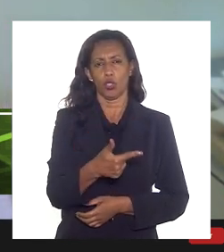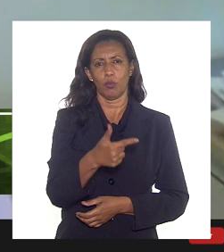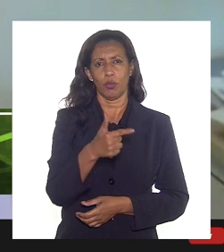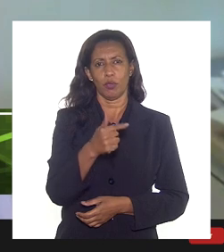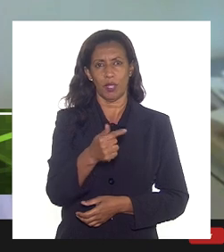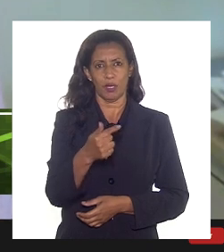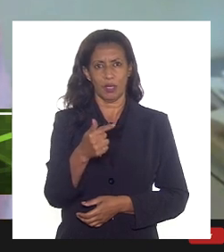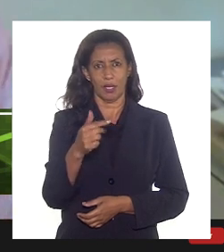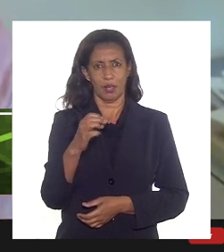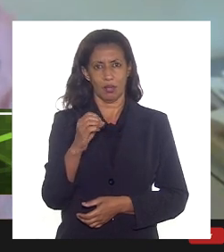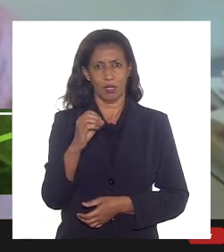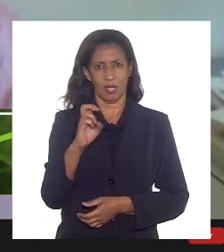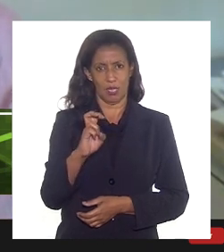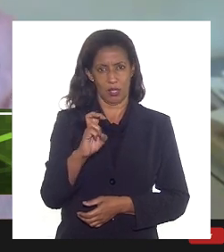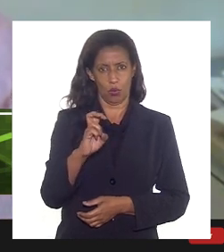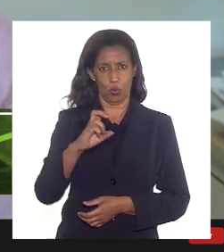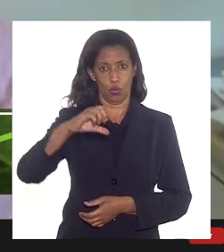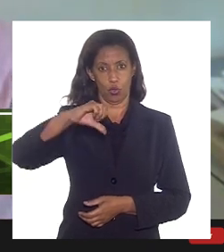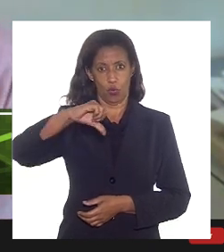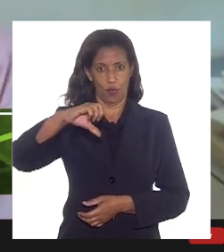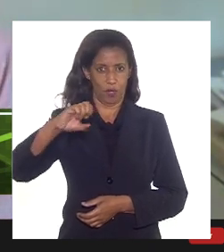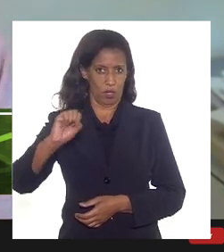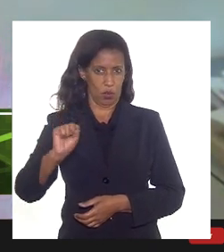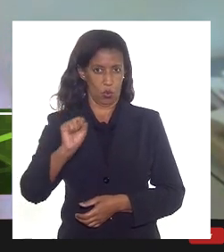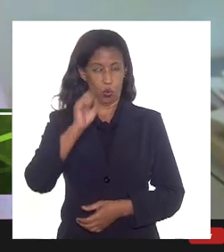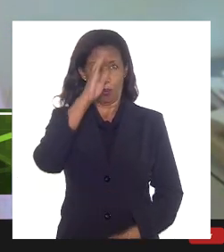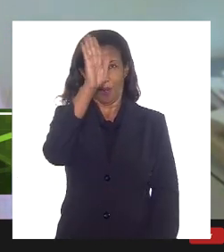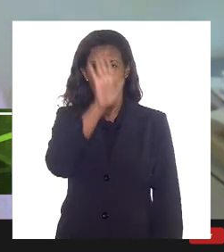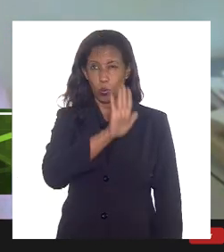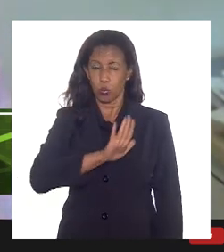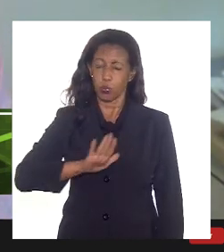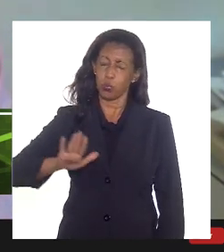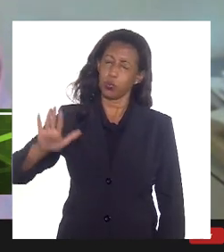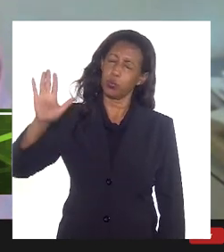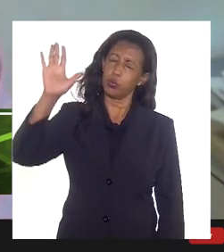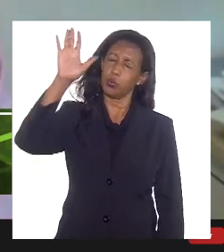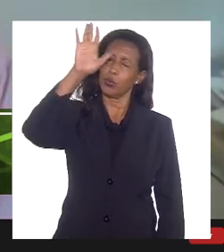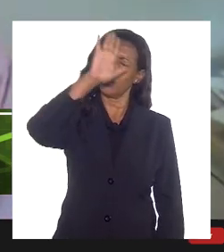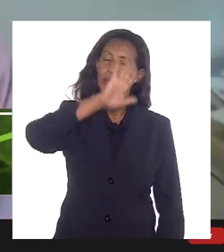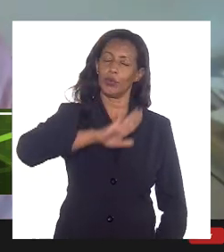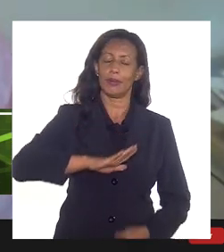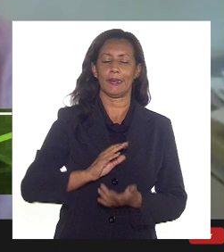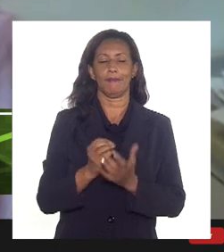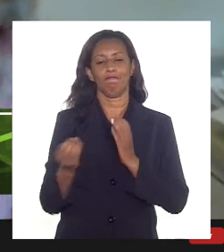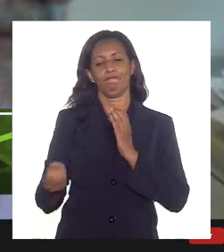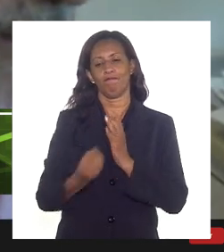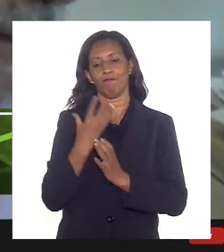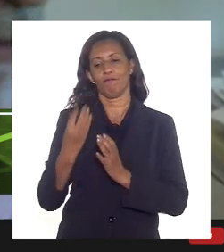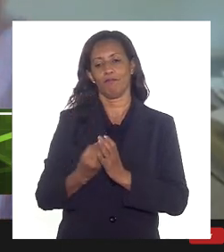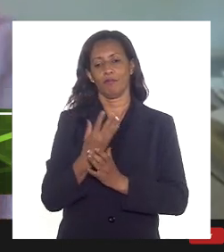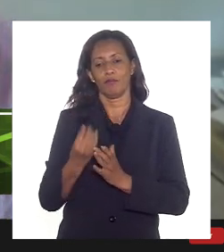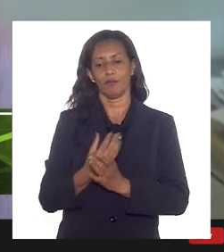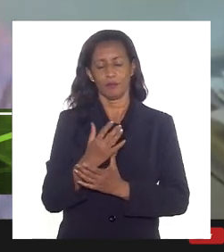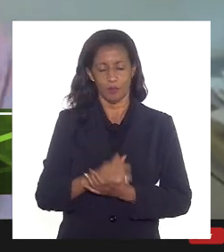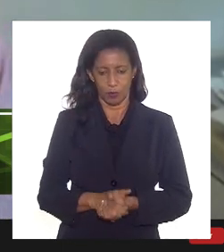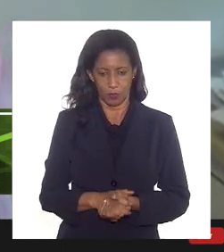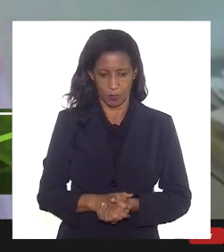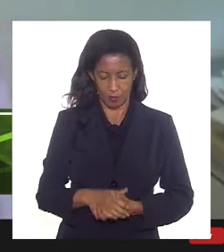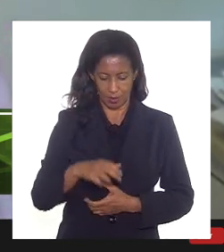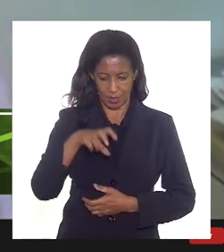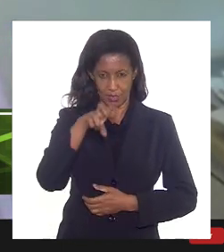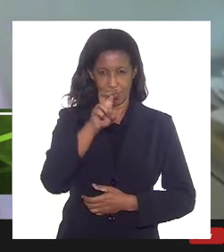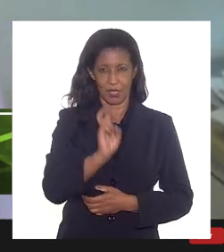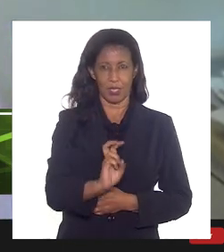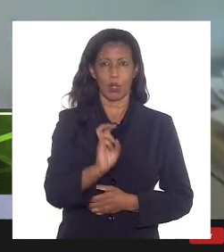98, o Brasil inteiro produzia aproximadamente algo como 5